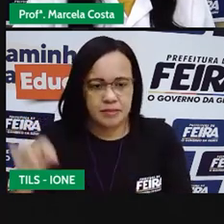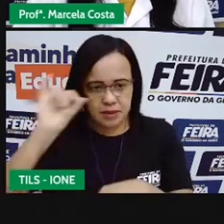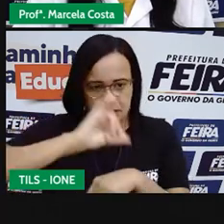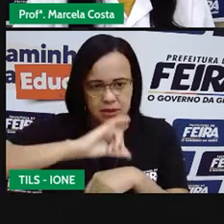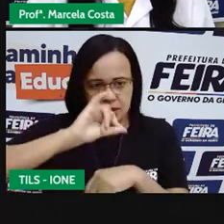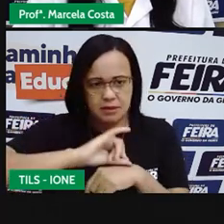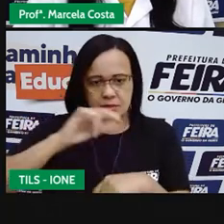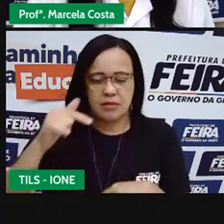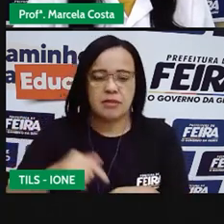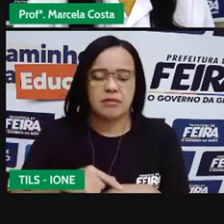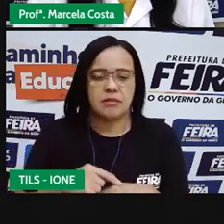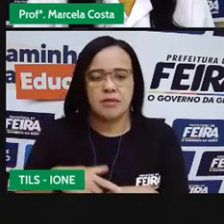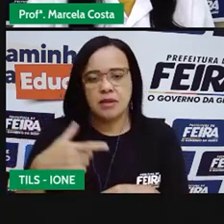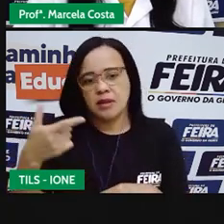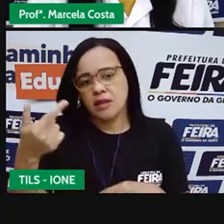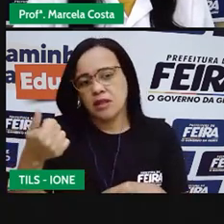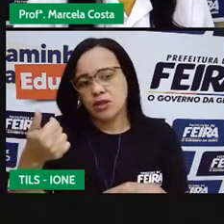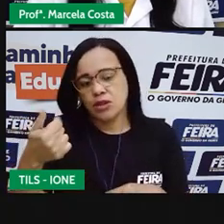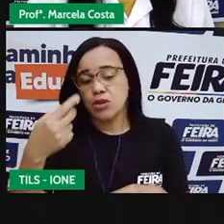e o número 2